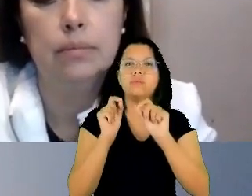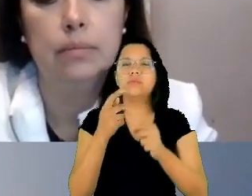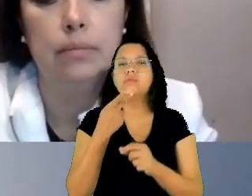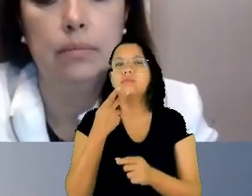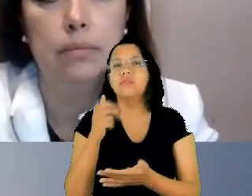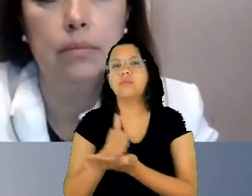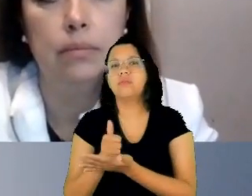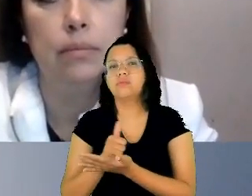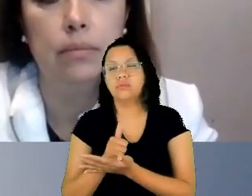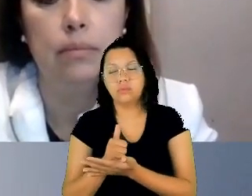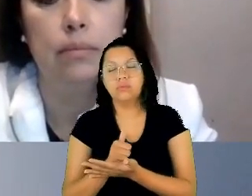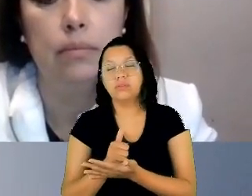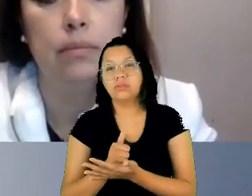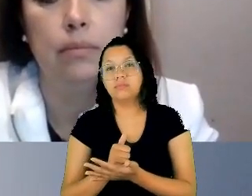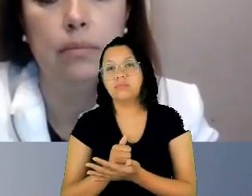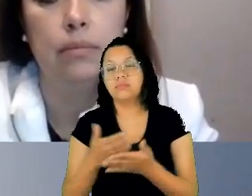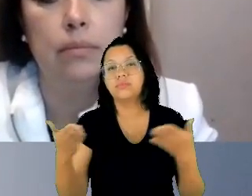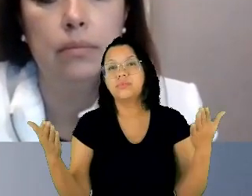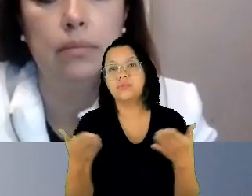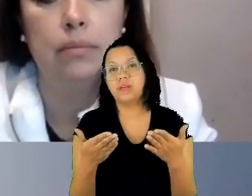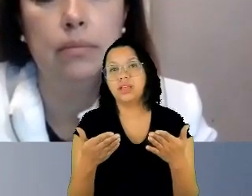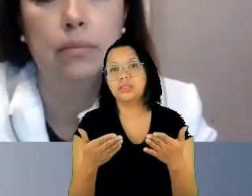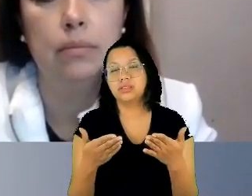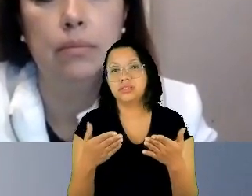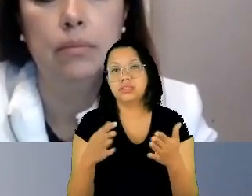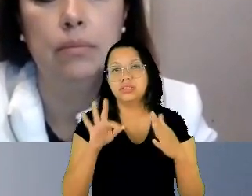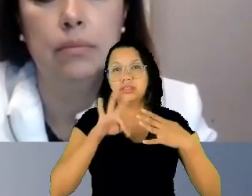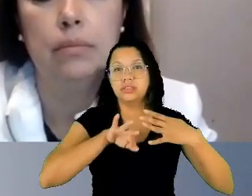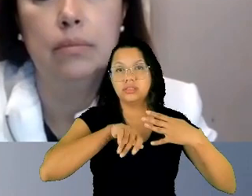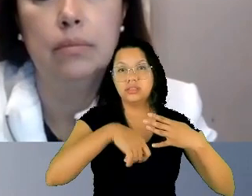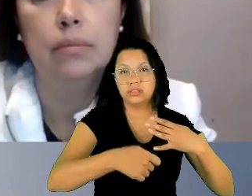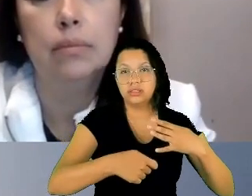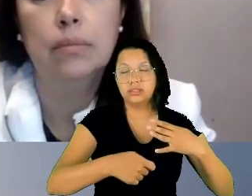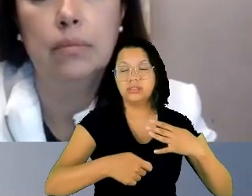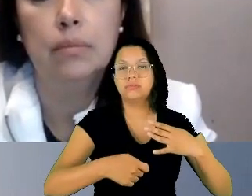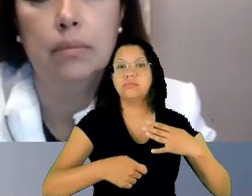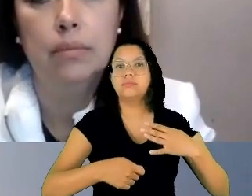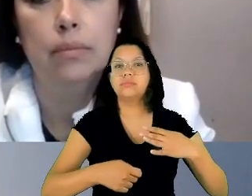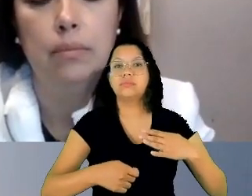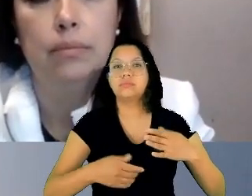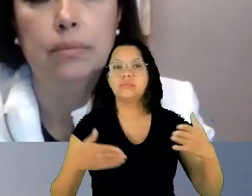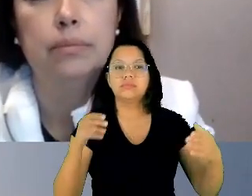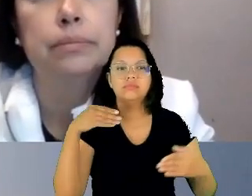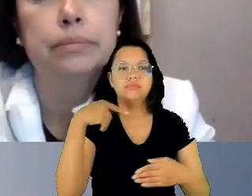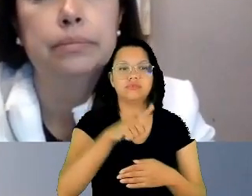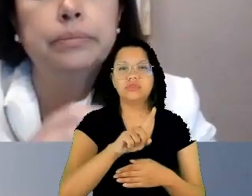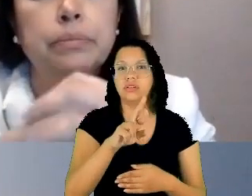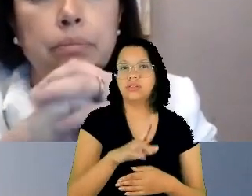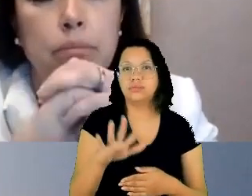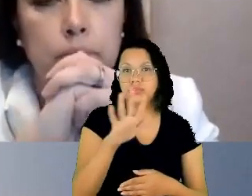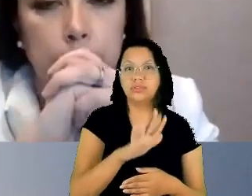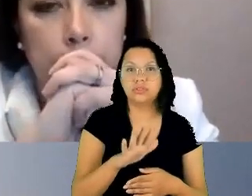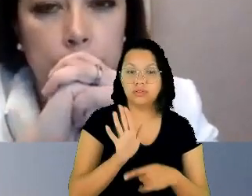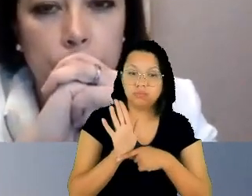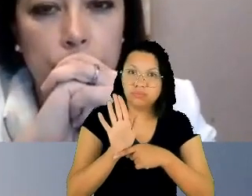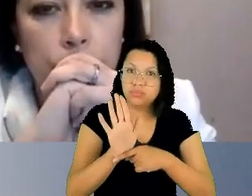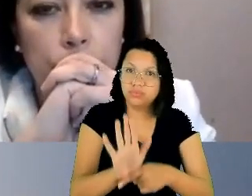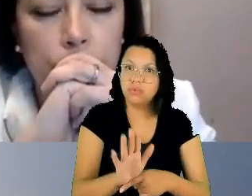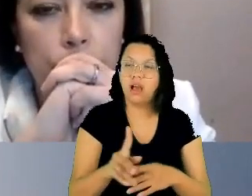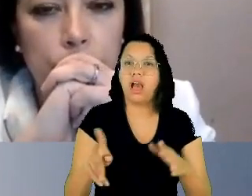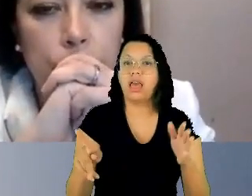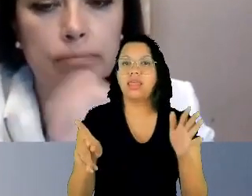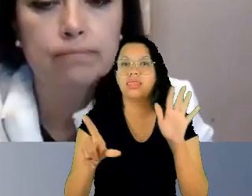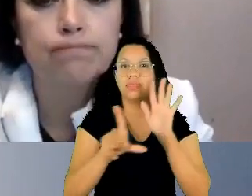sentença aterrizou na região e impulsionou inclusive a lei brasileira sobre o feminicídio, dentre outros